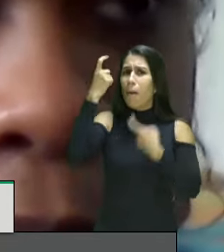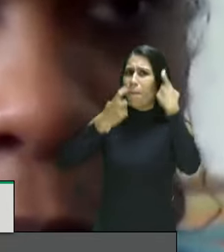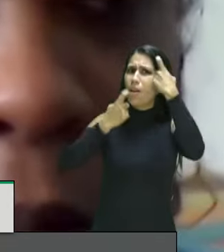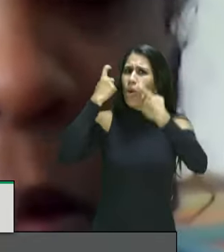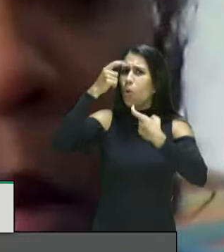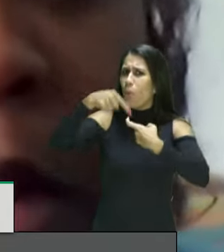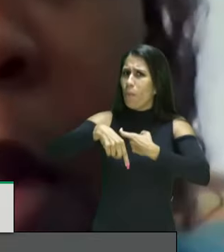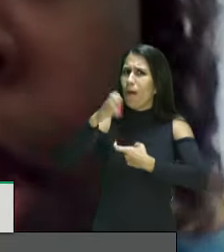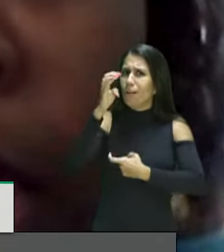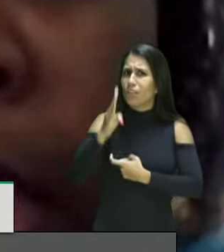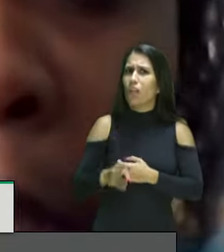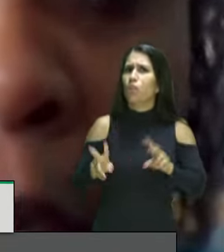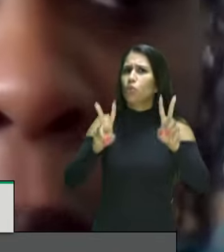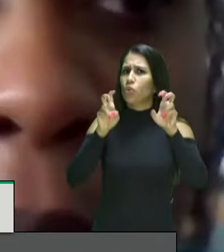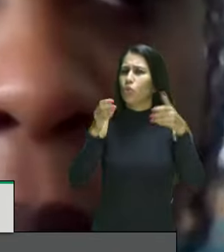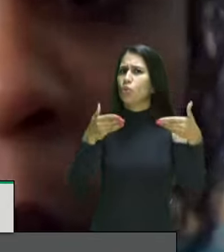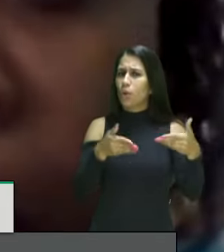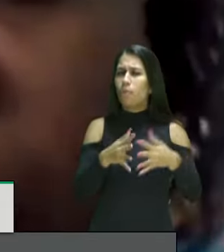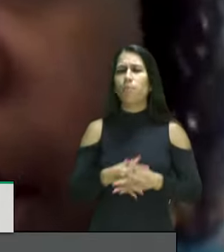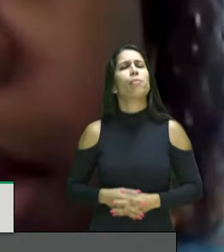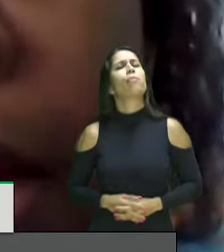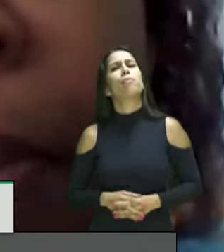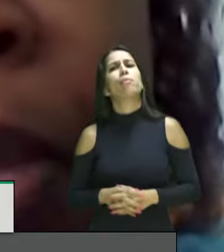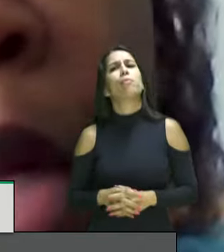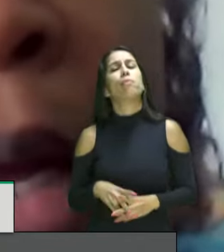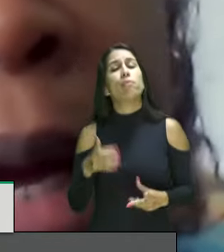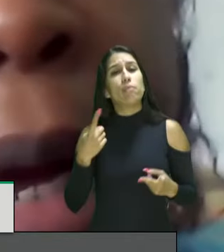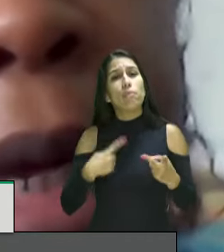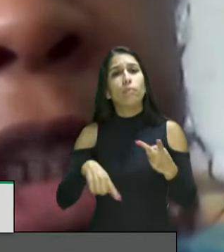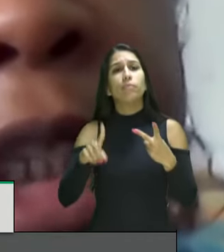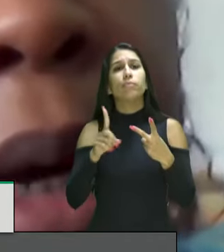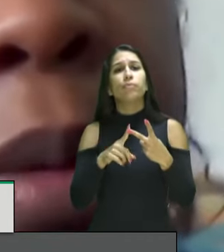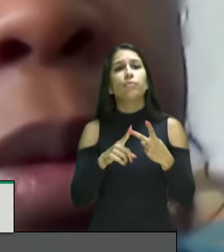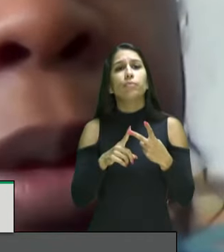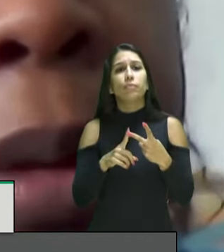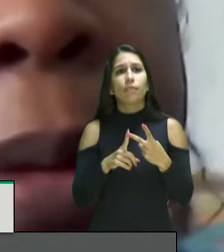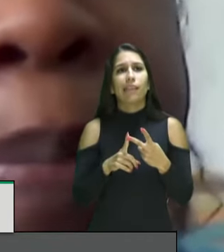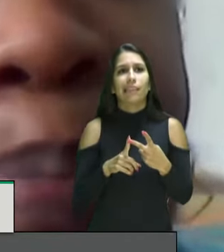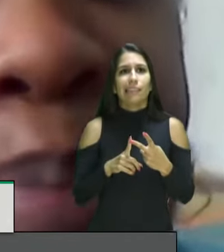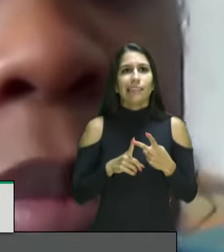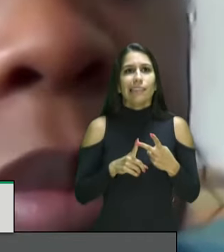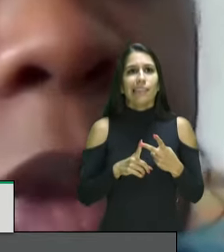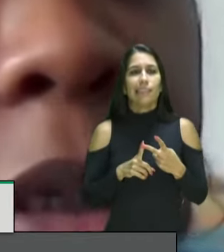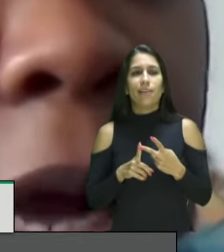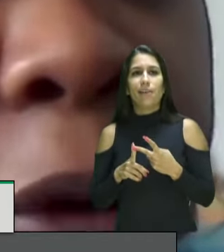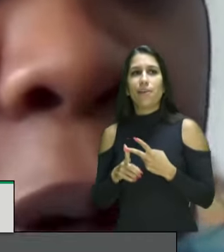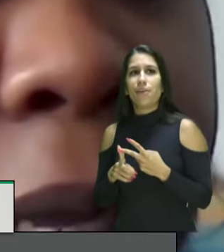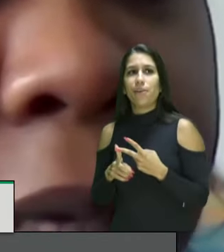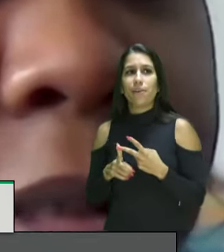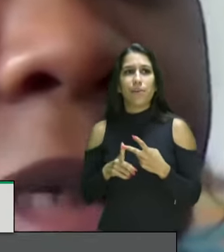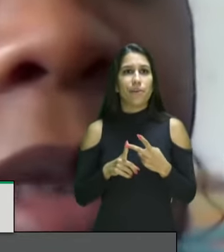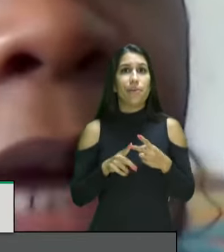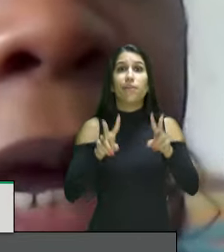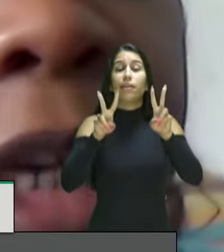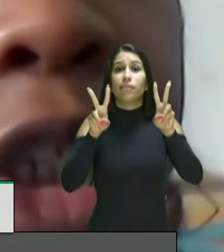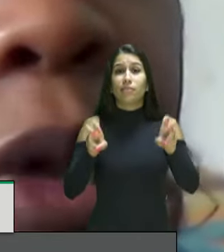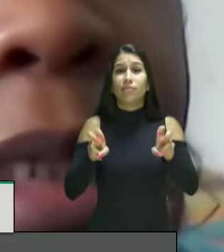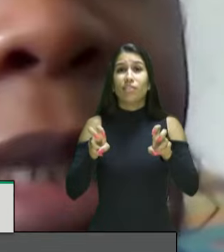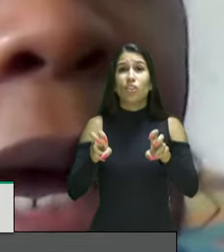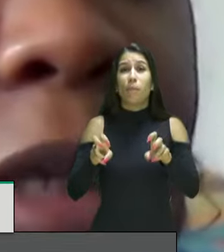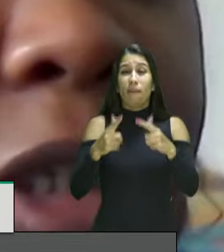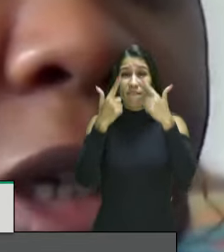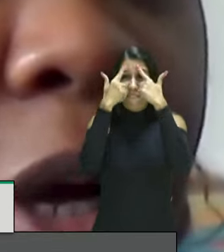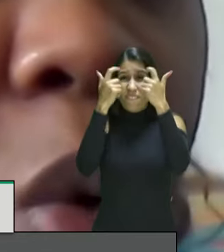em termos desse governo outra coisa é a questão da violência da